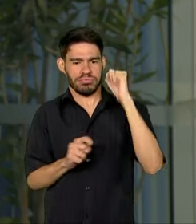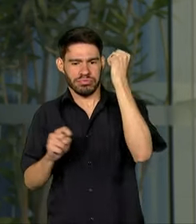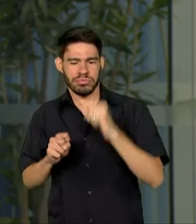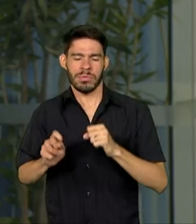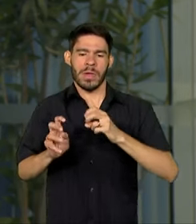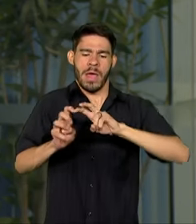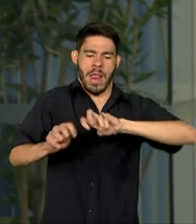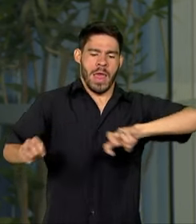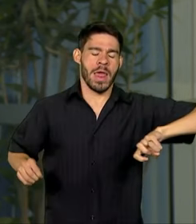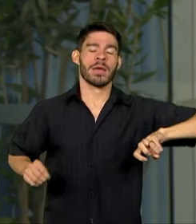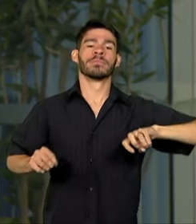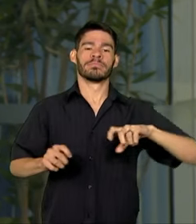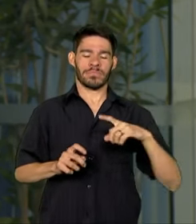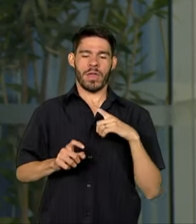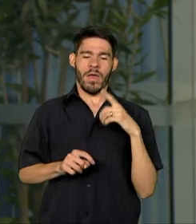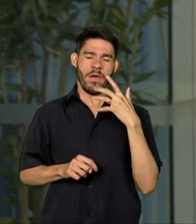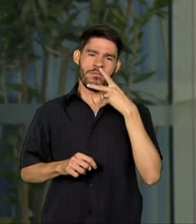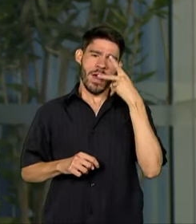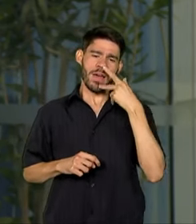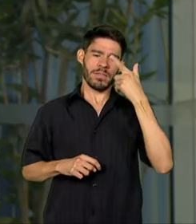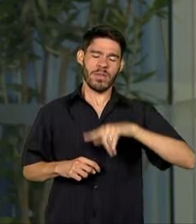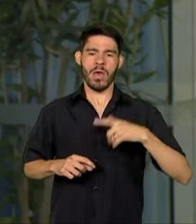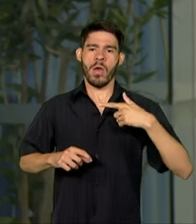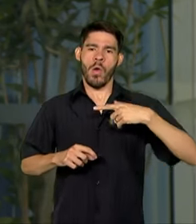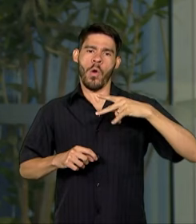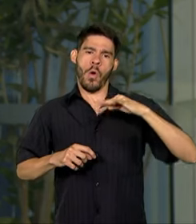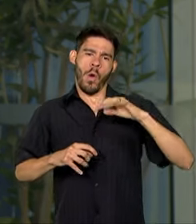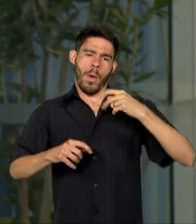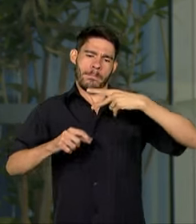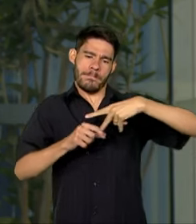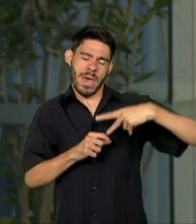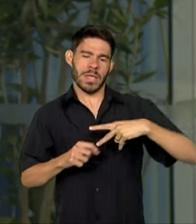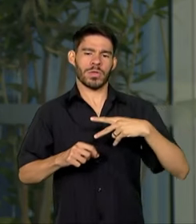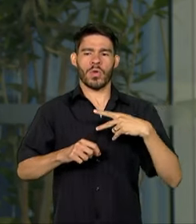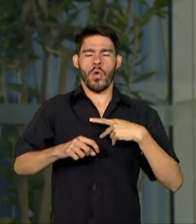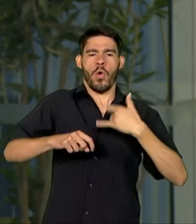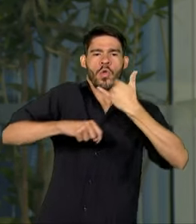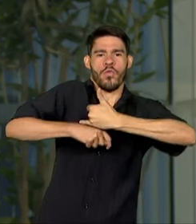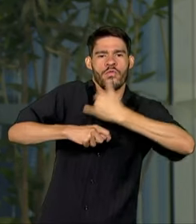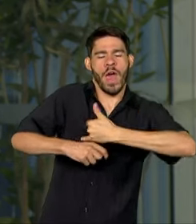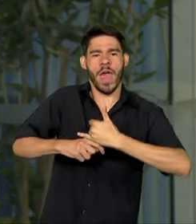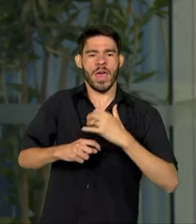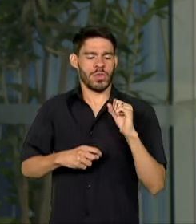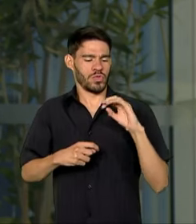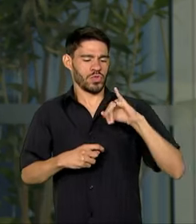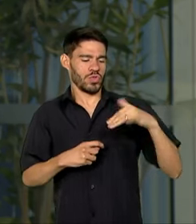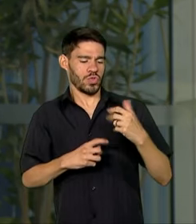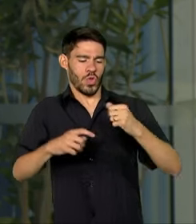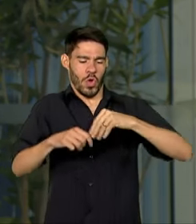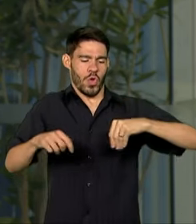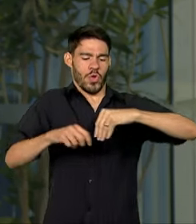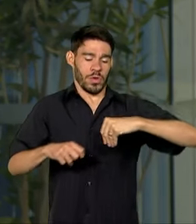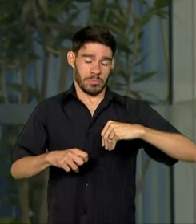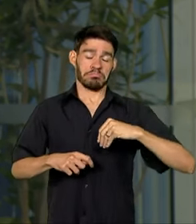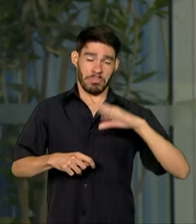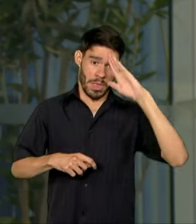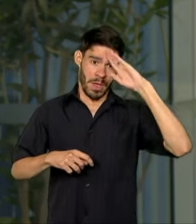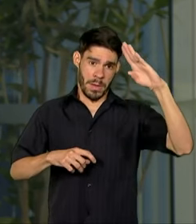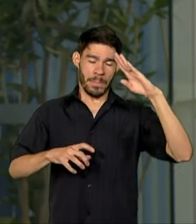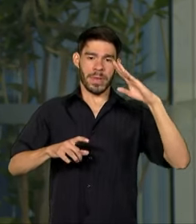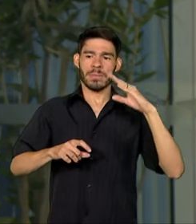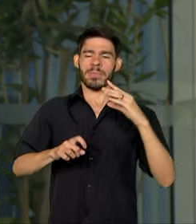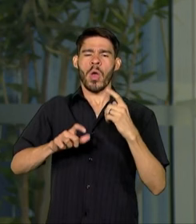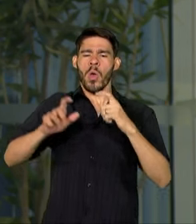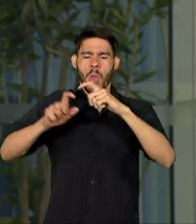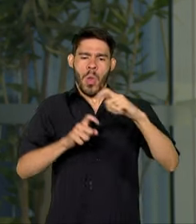extrativa. Então, o a gente ouve falar sempre, óleo bruto de petróleo, minério de ferro, soja e farelo de soja. Os principais